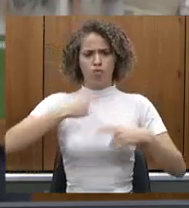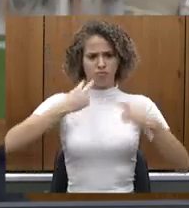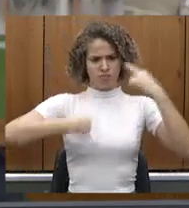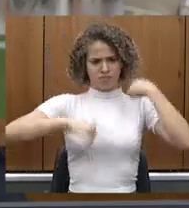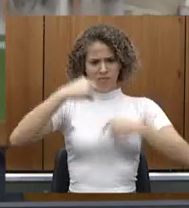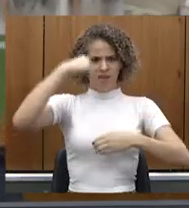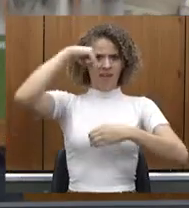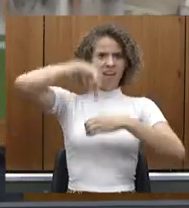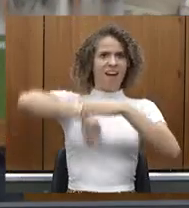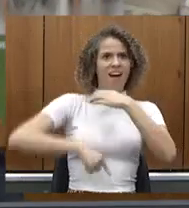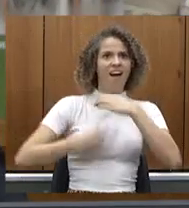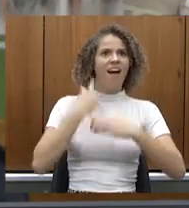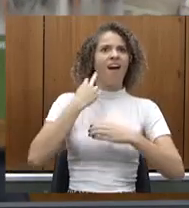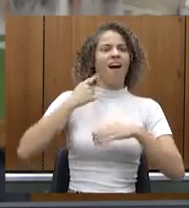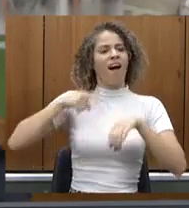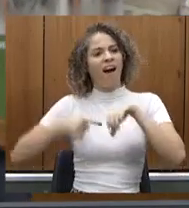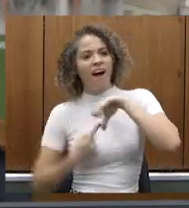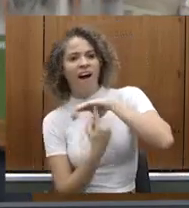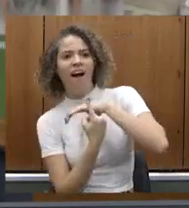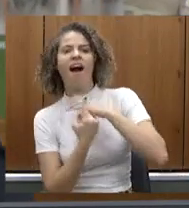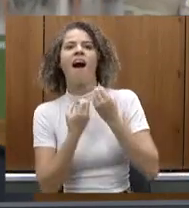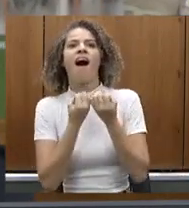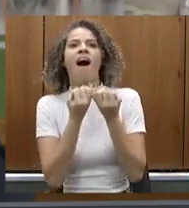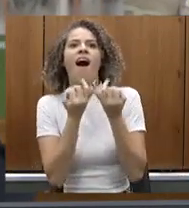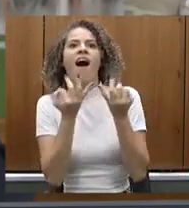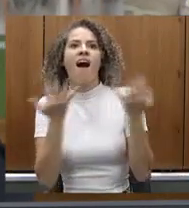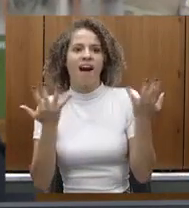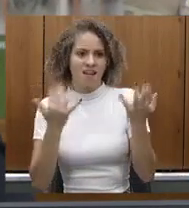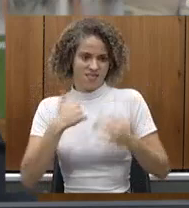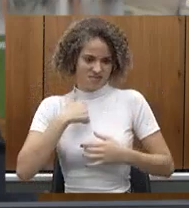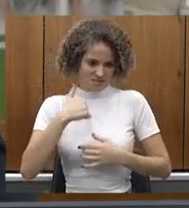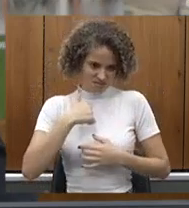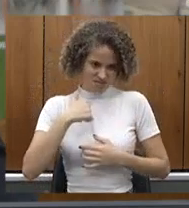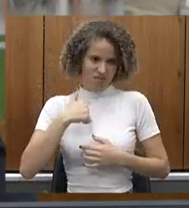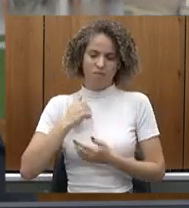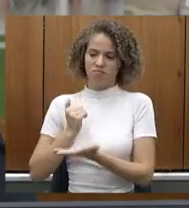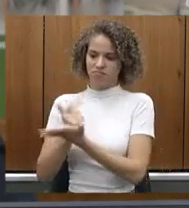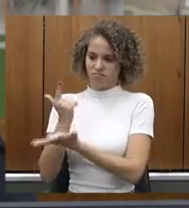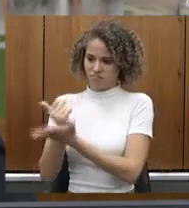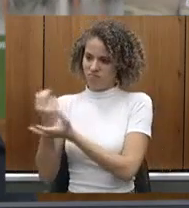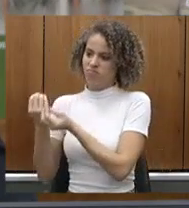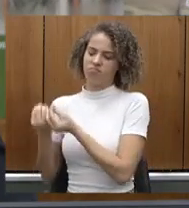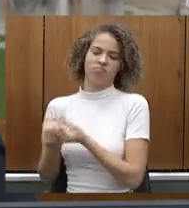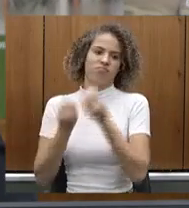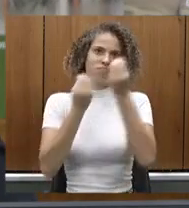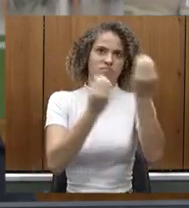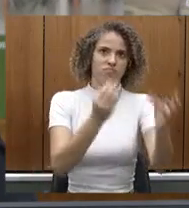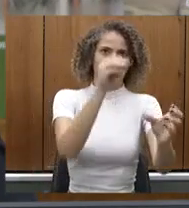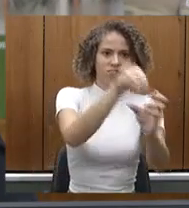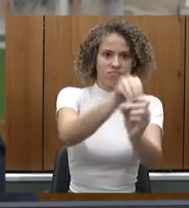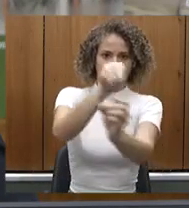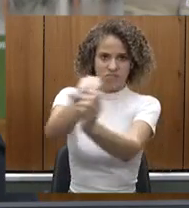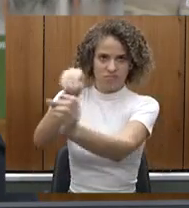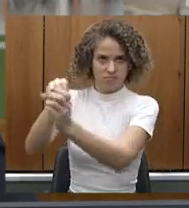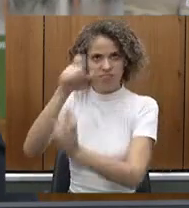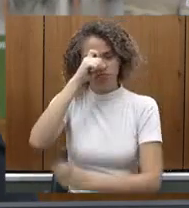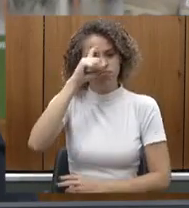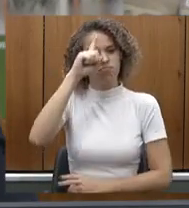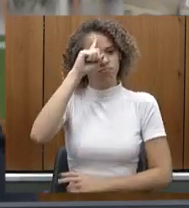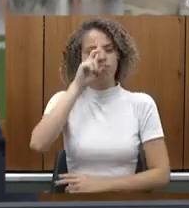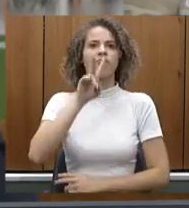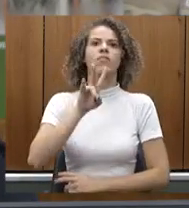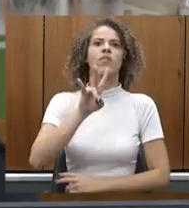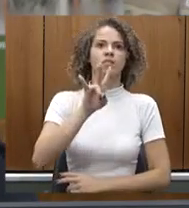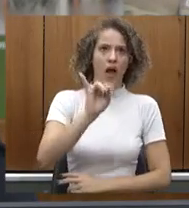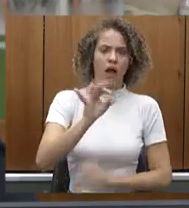quantos leitos de UTI que vão ter, para a gente poder fazer a aquisição dos equipamentos que os hospitais vão estar entregues